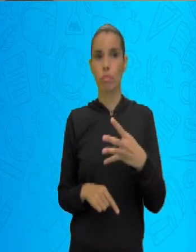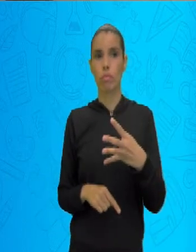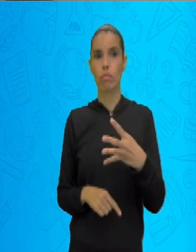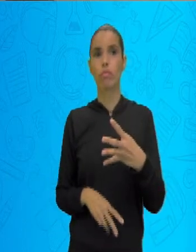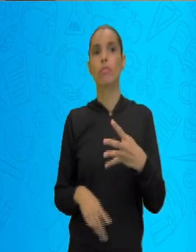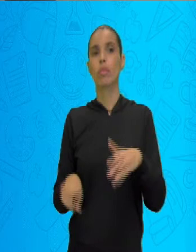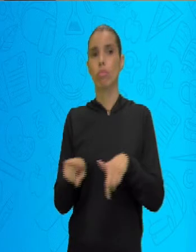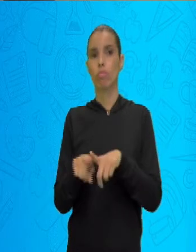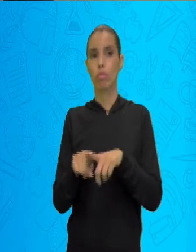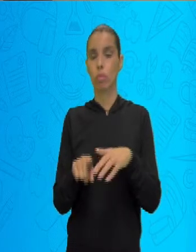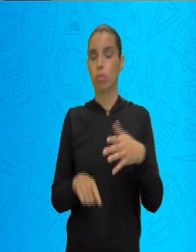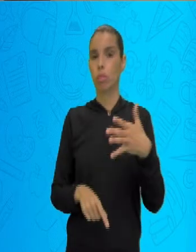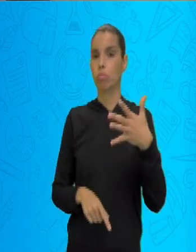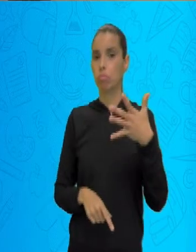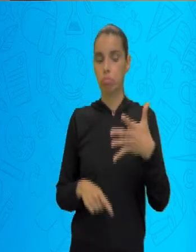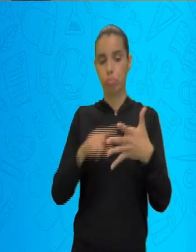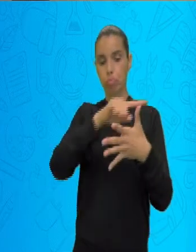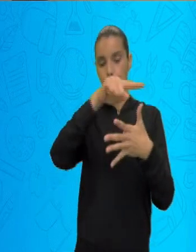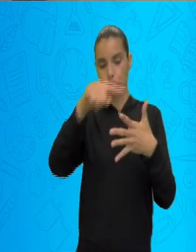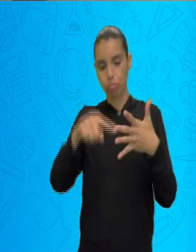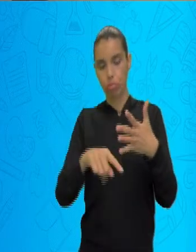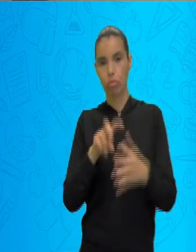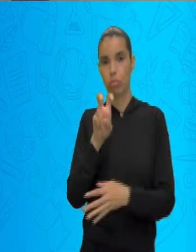Leste, Setentrional,